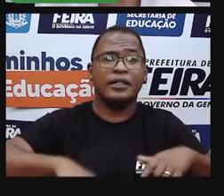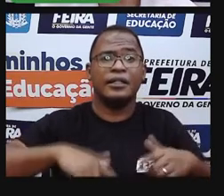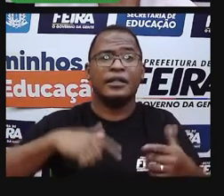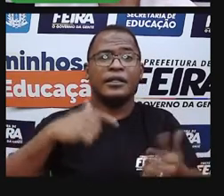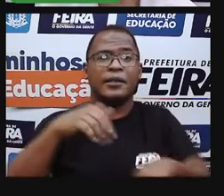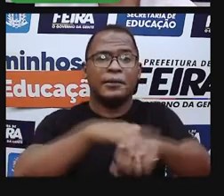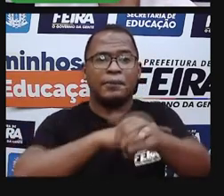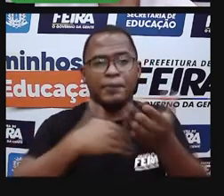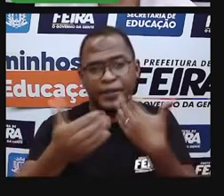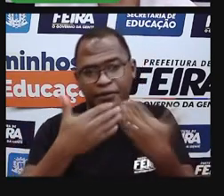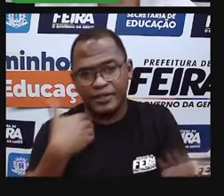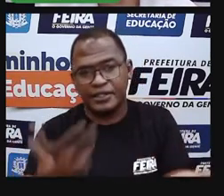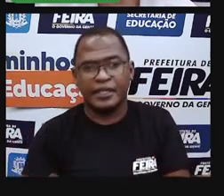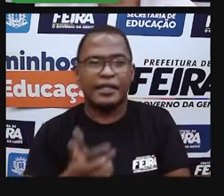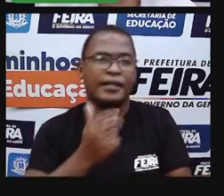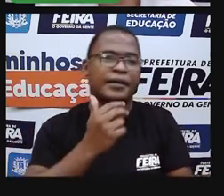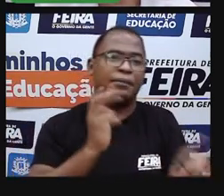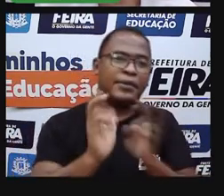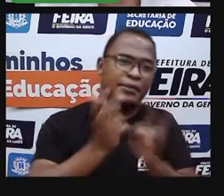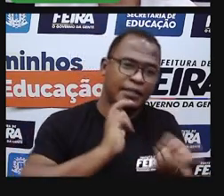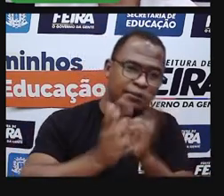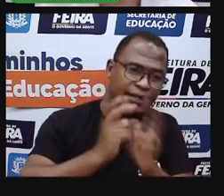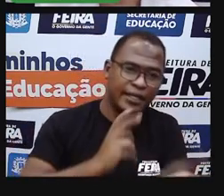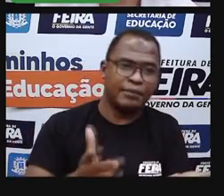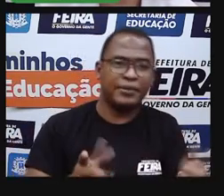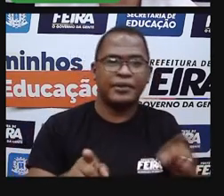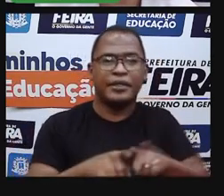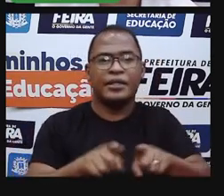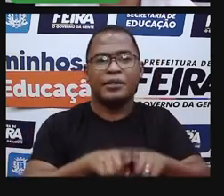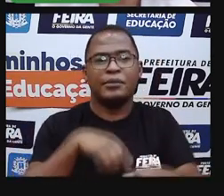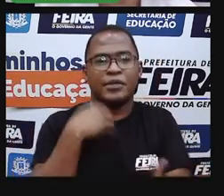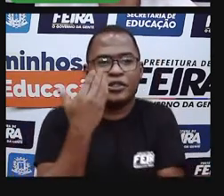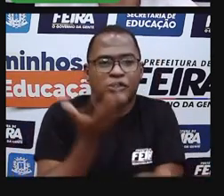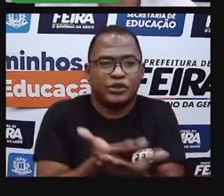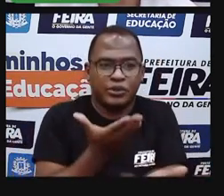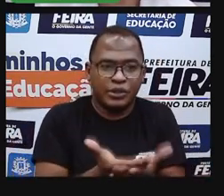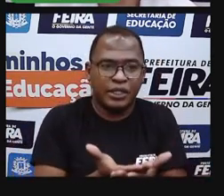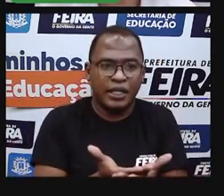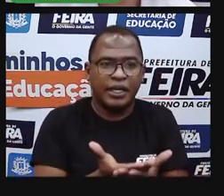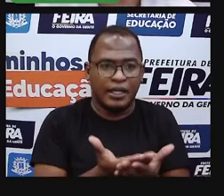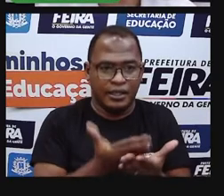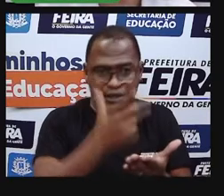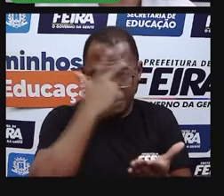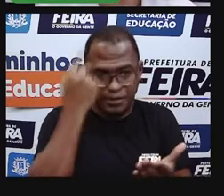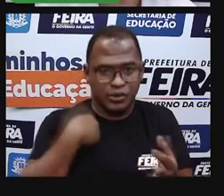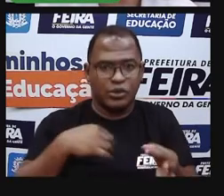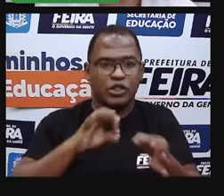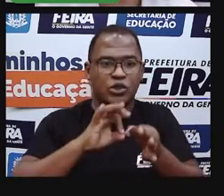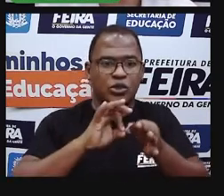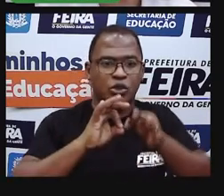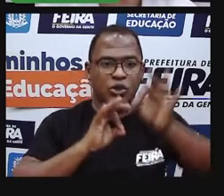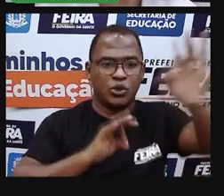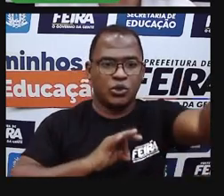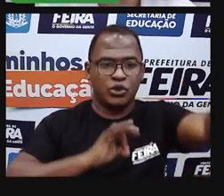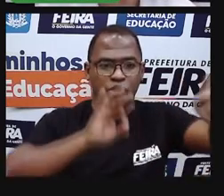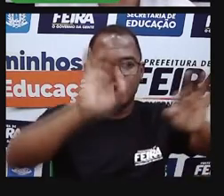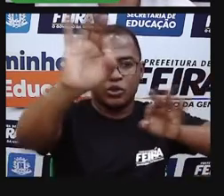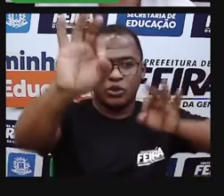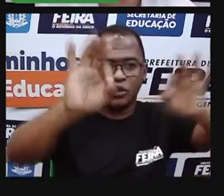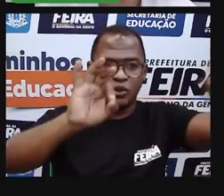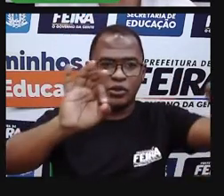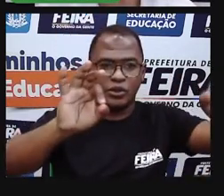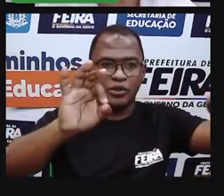e que ela aproxima as pessoas, né, que estão distantes. Então, são as comunidades das redes sociais,